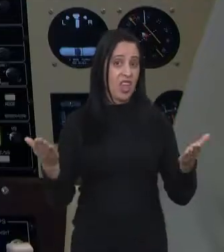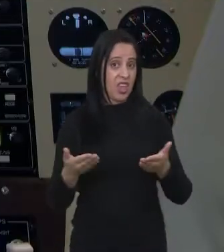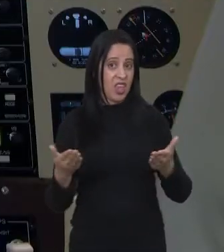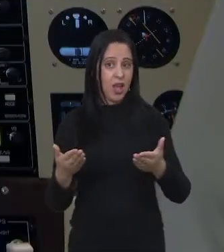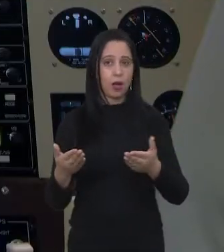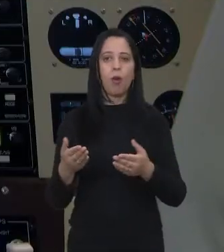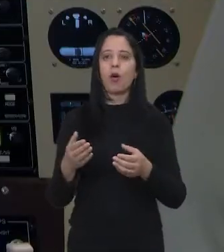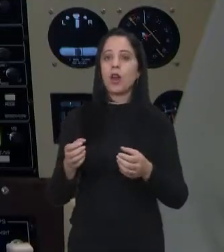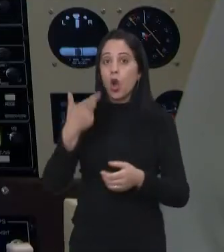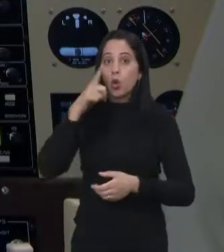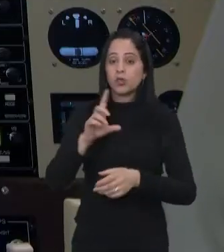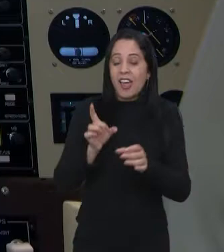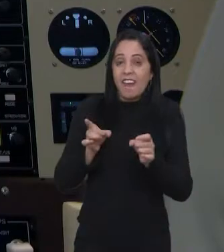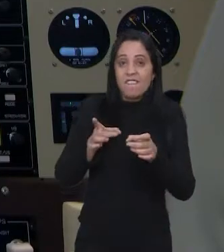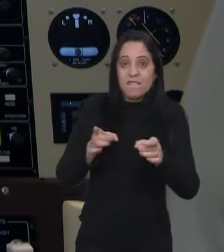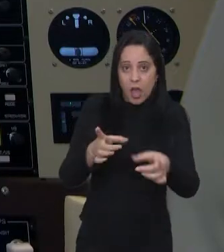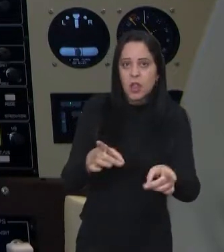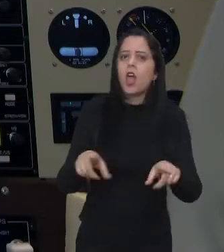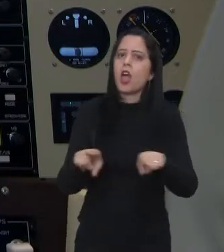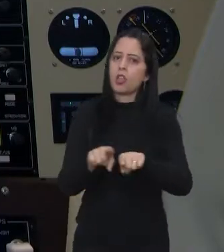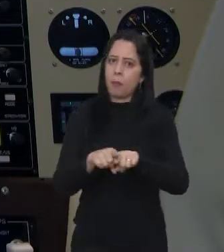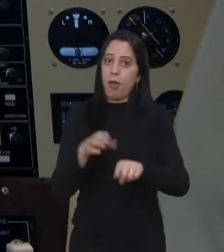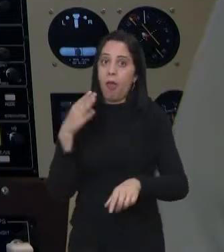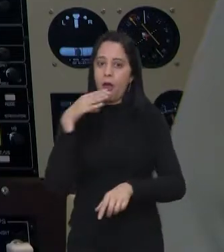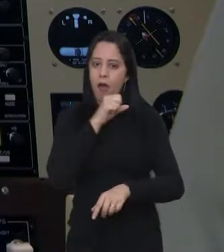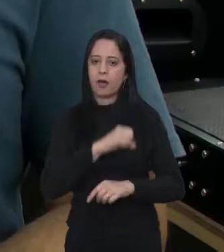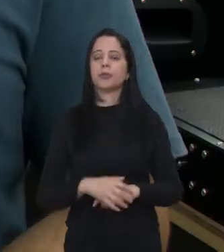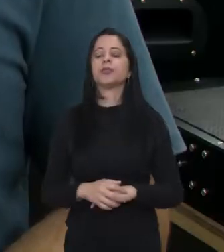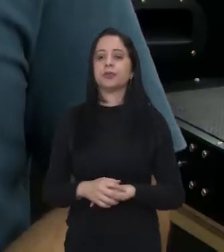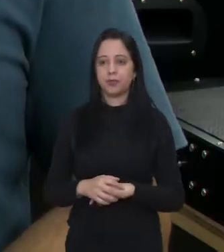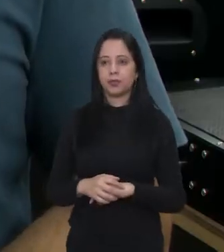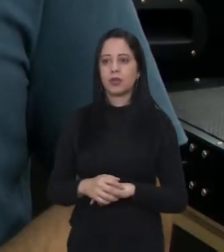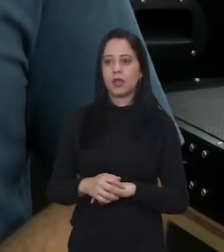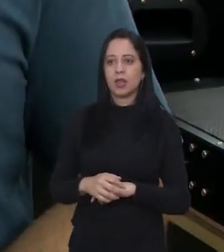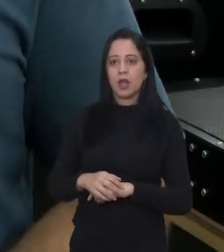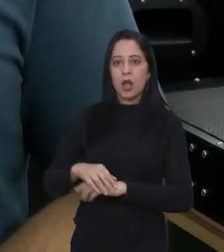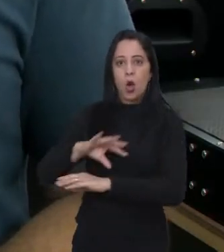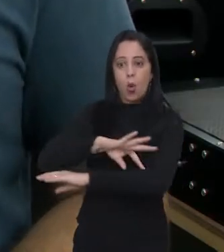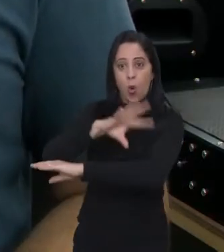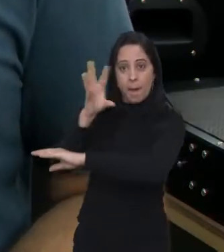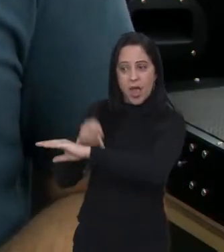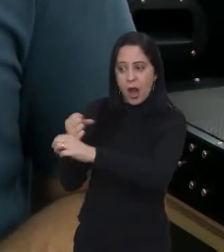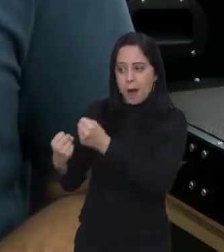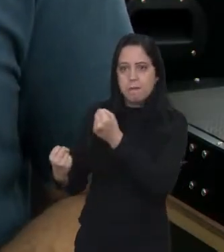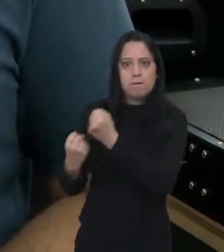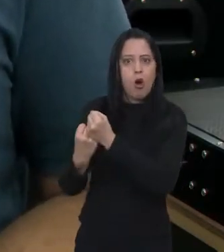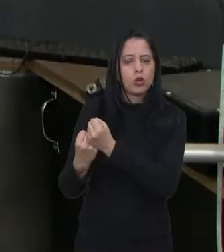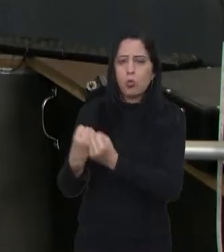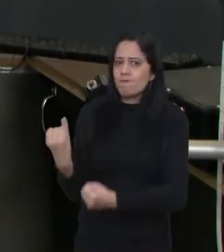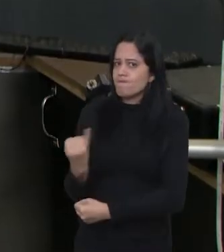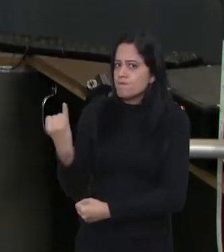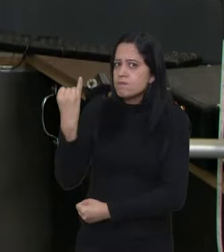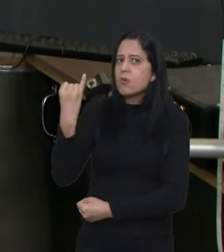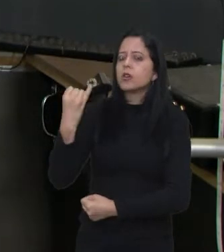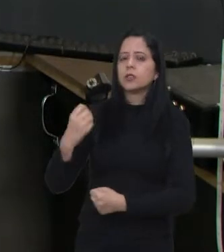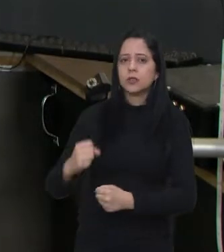agilizando mais a venda e a padronização do equipamento. O suporte que eles dão é essencial para qualquer empresa.